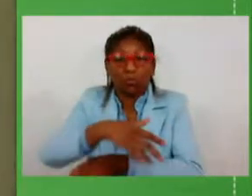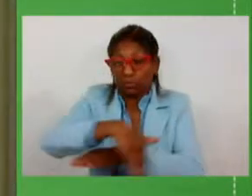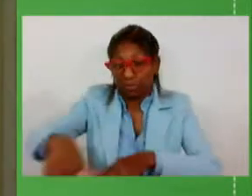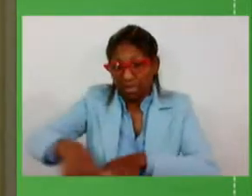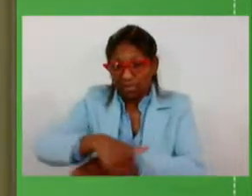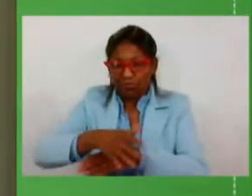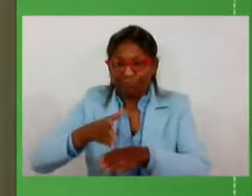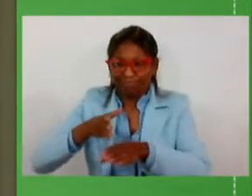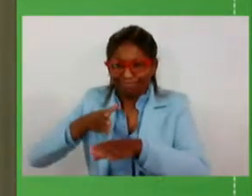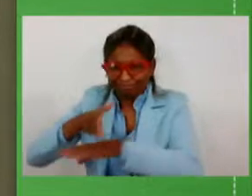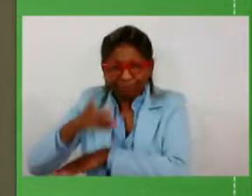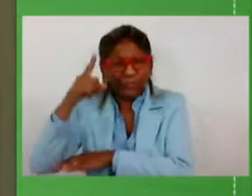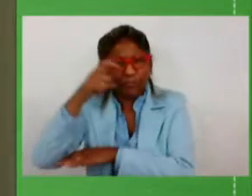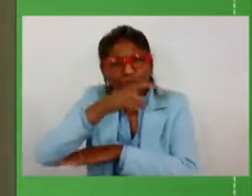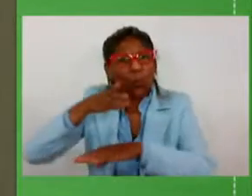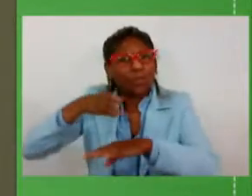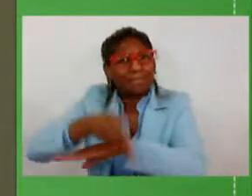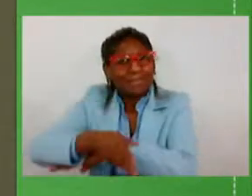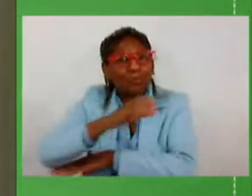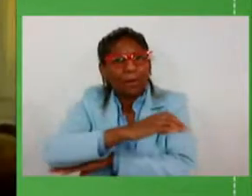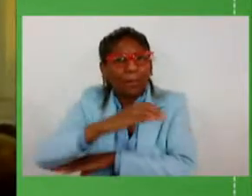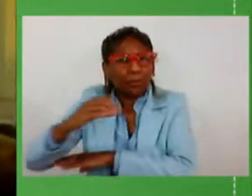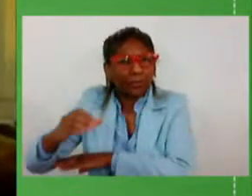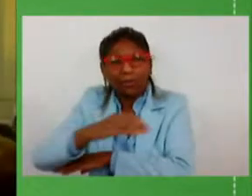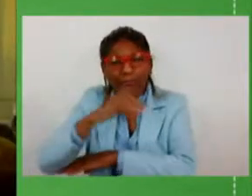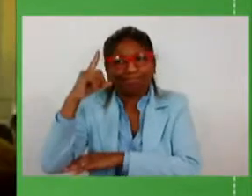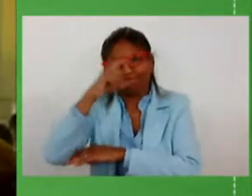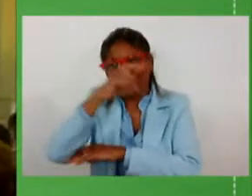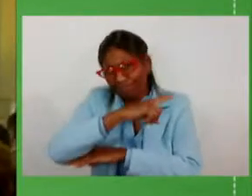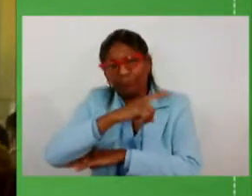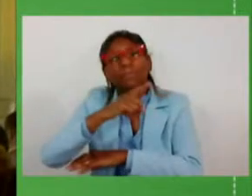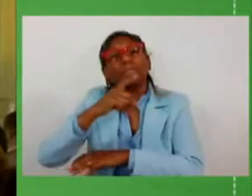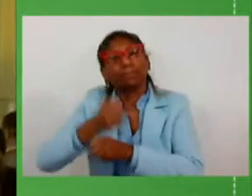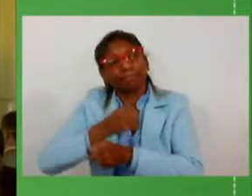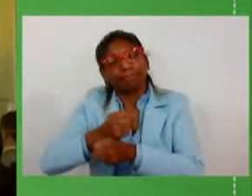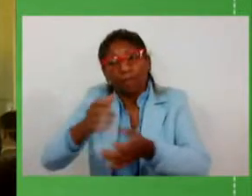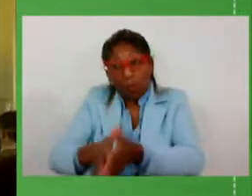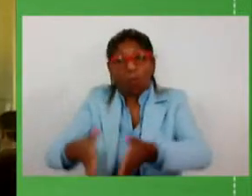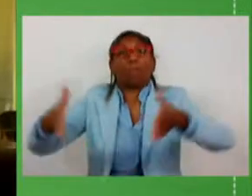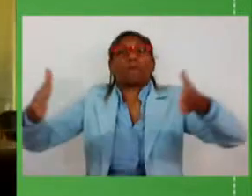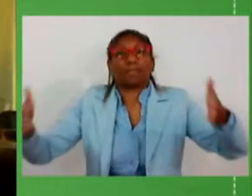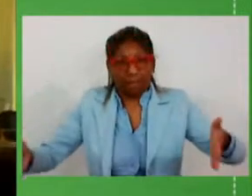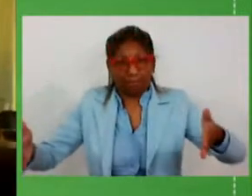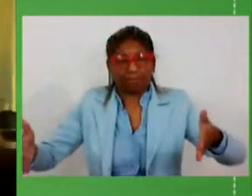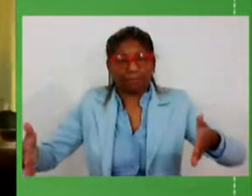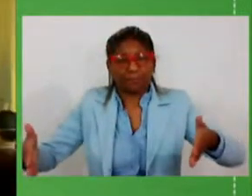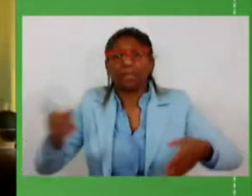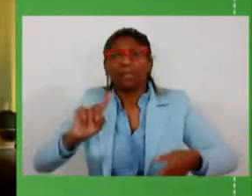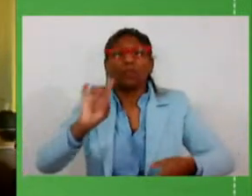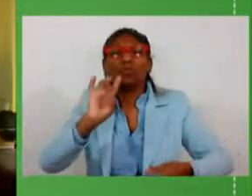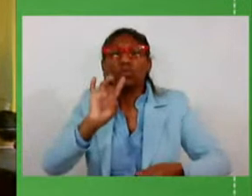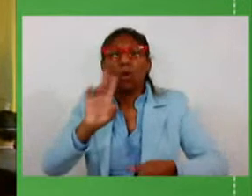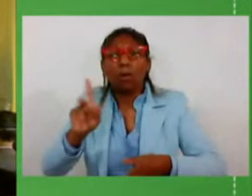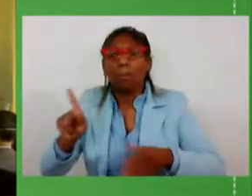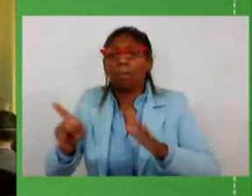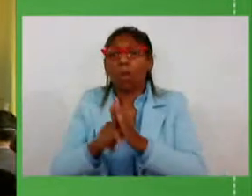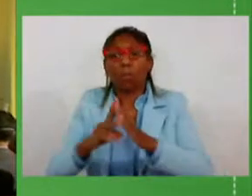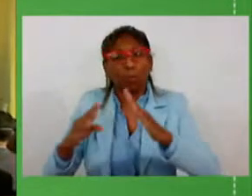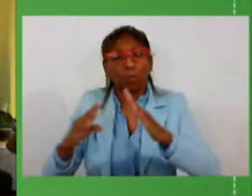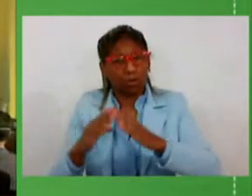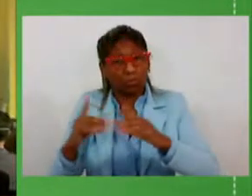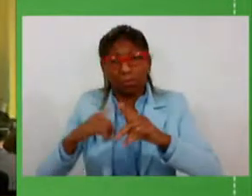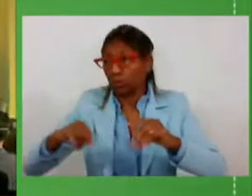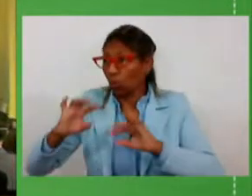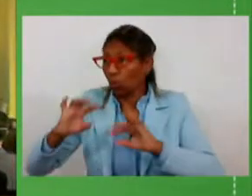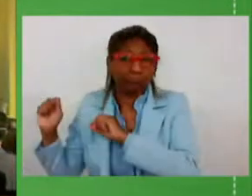no acesso a capão da canoa que é desfrutada não apenas pelos munícipes mas por boa parte da população gaúcha que para lá